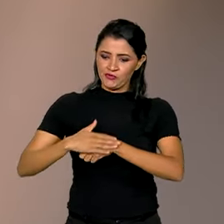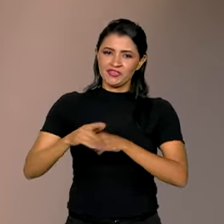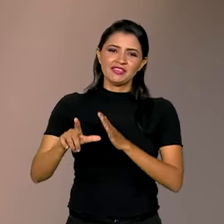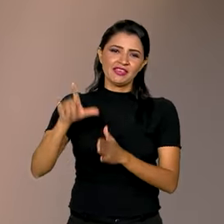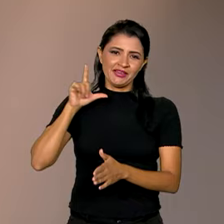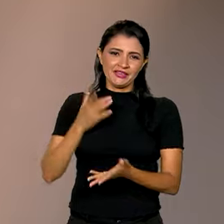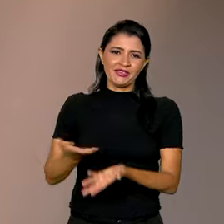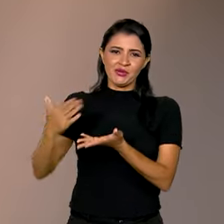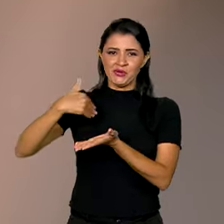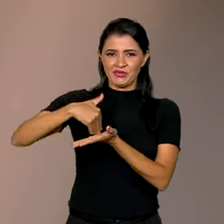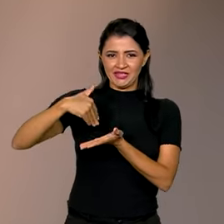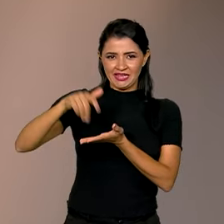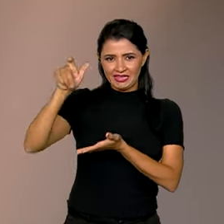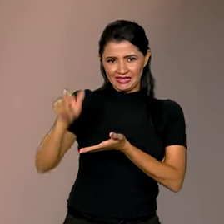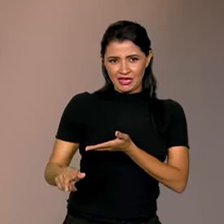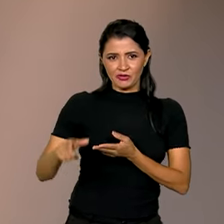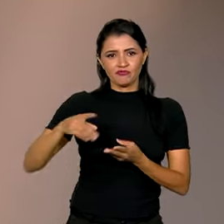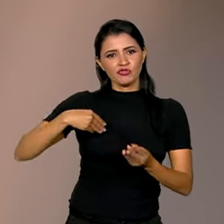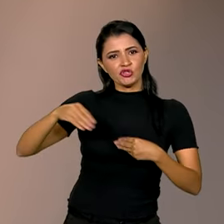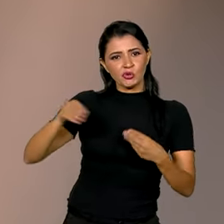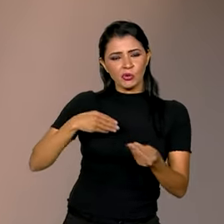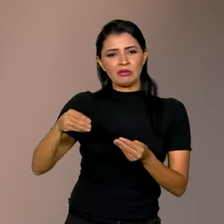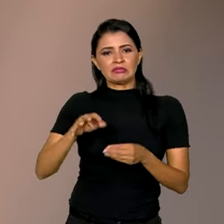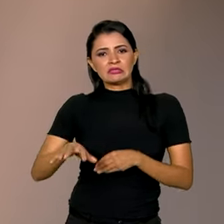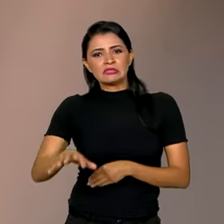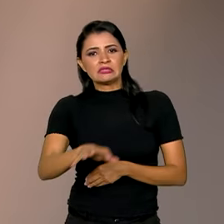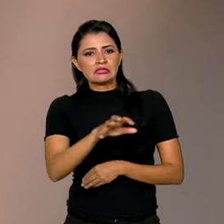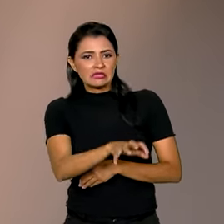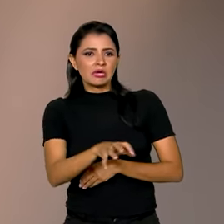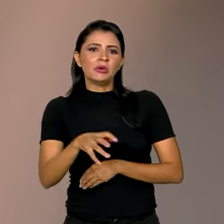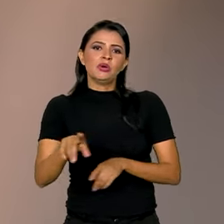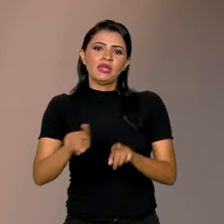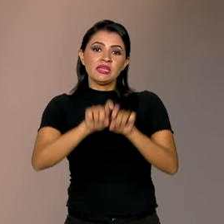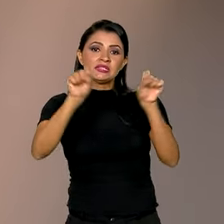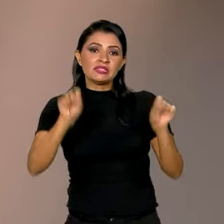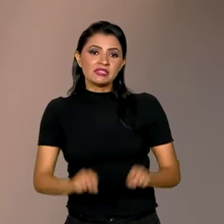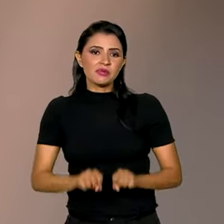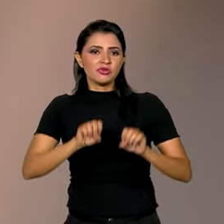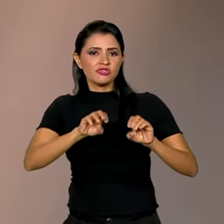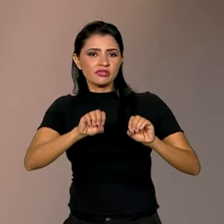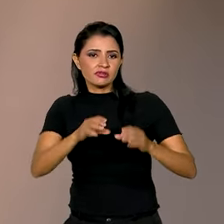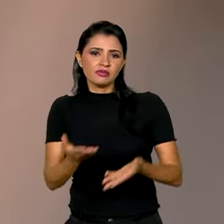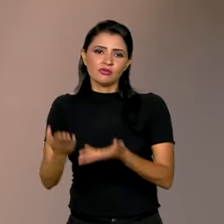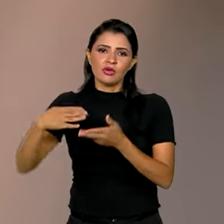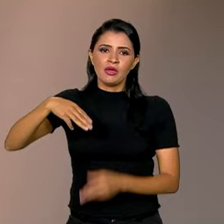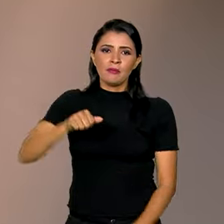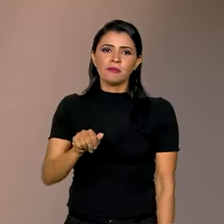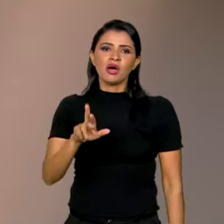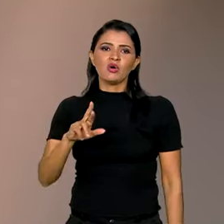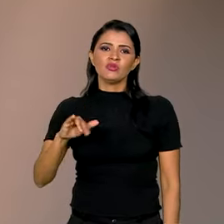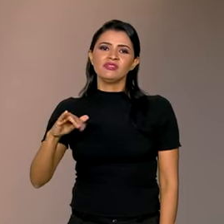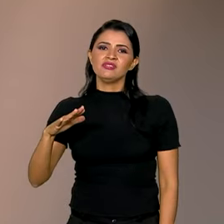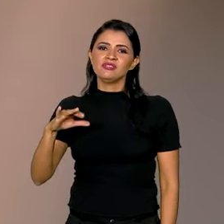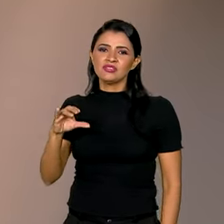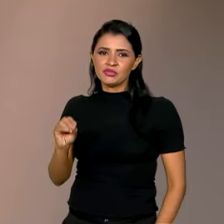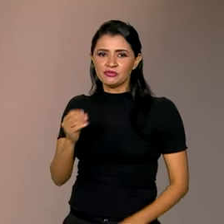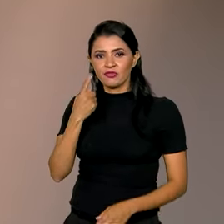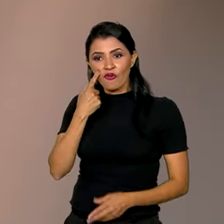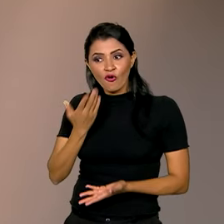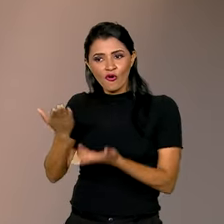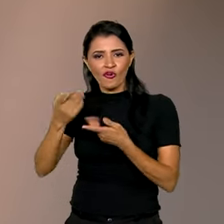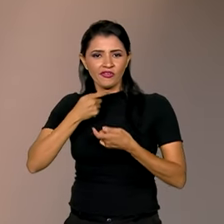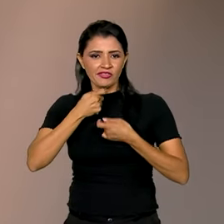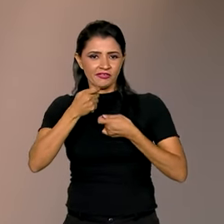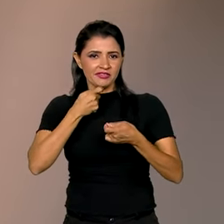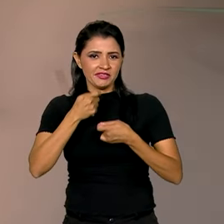mais cedo com o secretário de Articulação Intersetorial e com os Sistemas de Ensino, Maurício Holanda Maia. Veja aí como